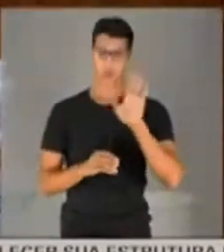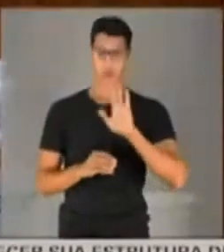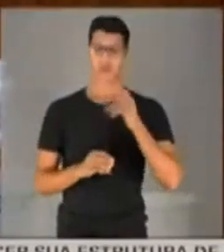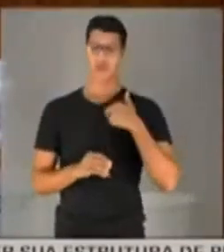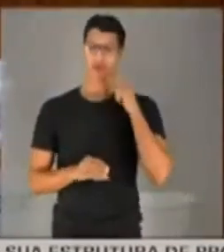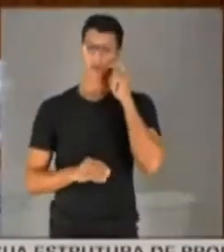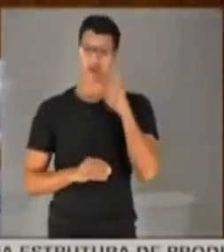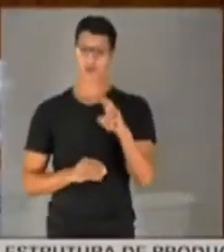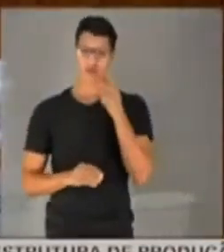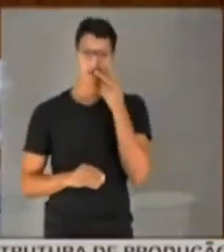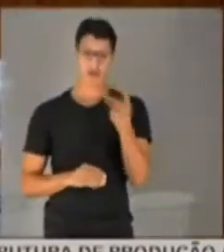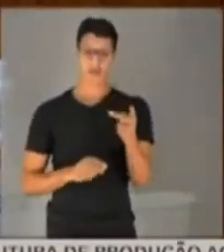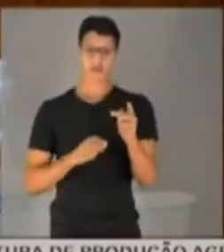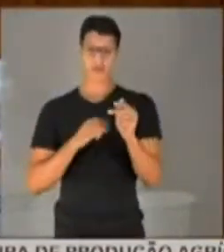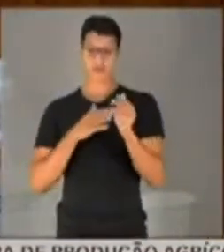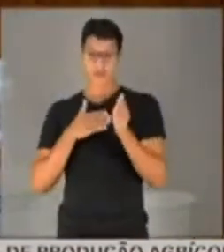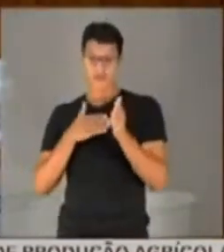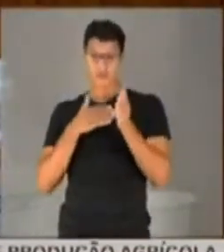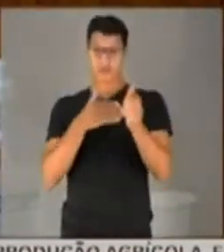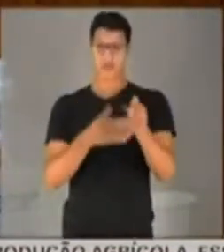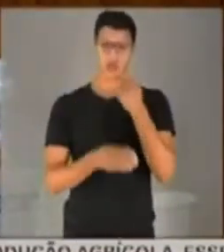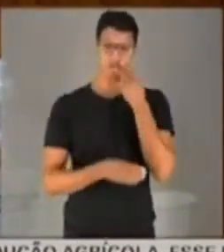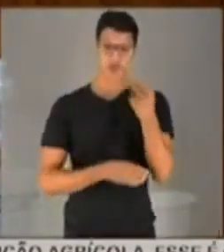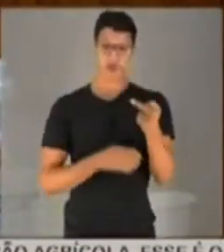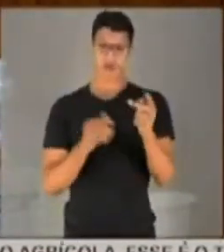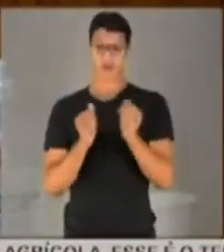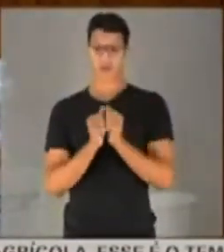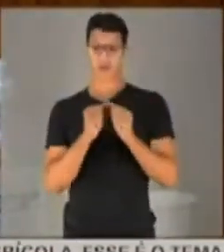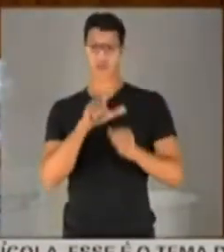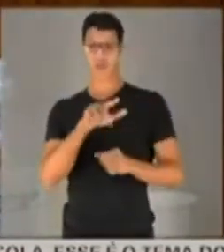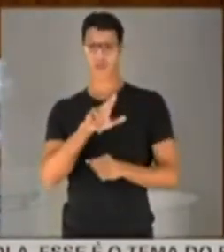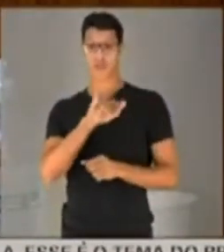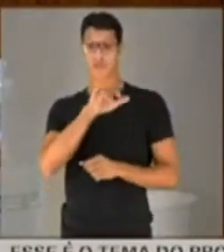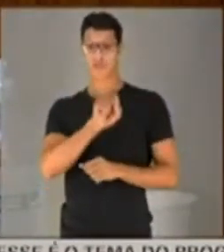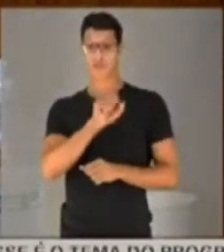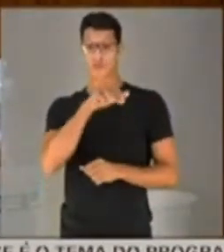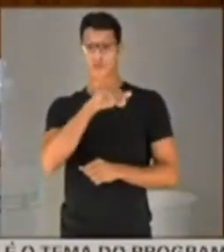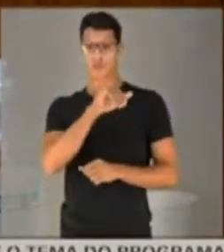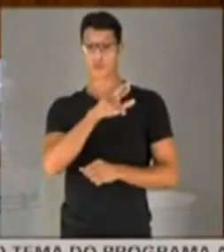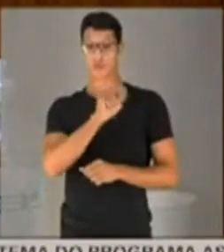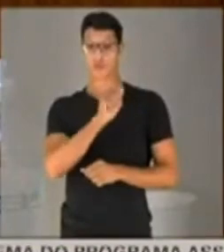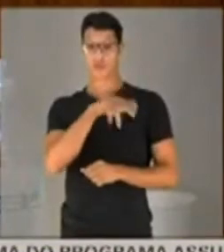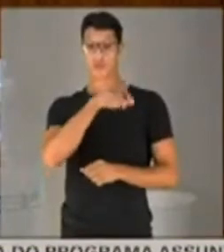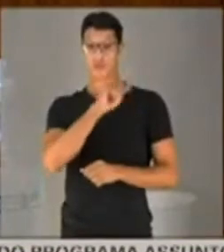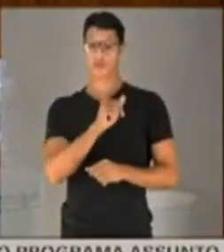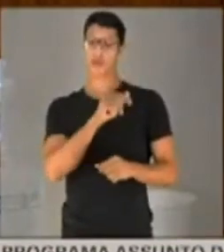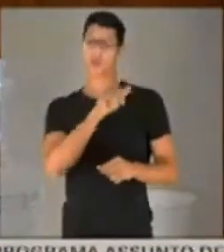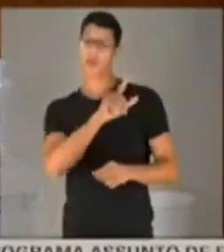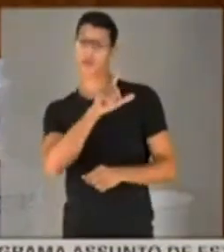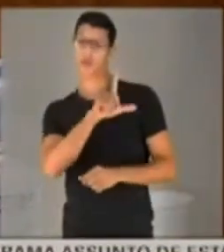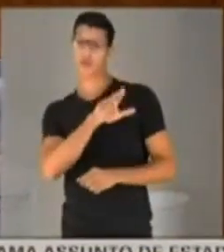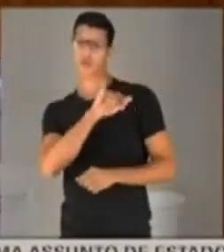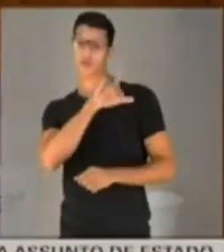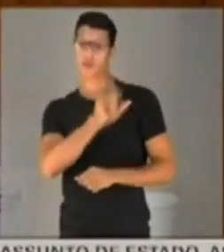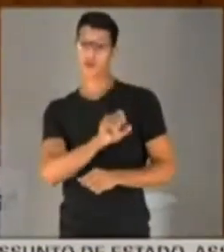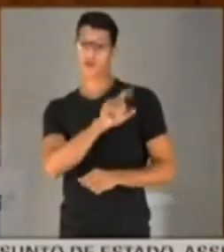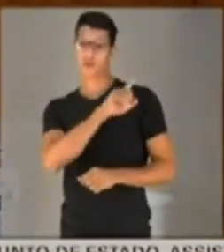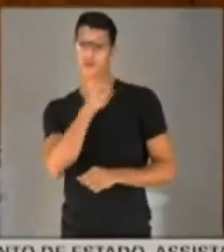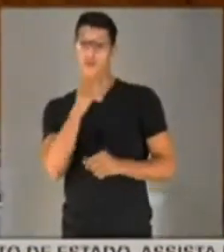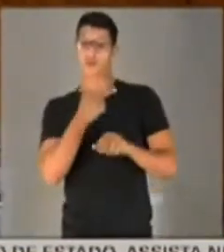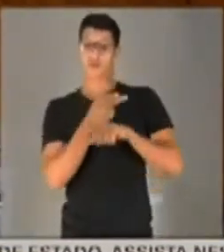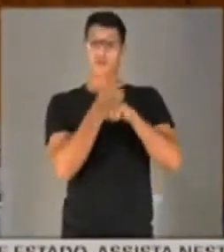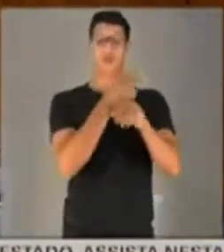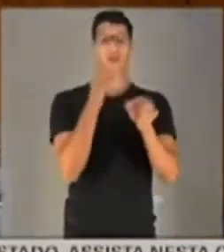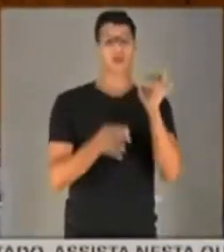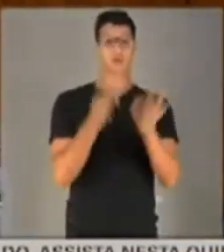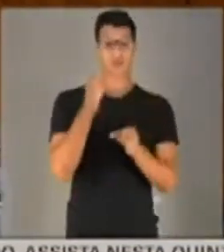Vi ele se direcionando e falando com o Luiz Miranda, sobre o Luiz Miranda. Cabe ao Luiz Miranda recorrer ou buscar a